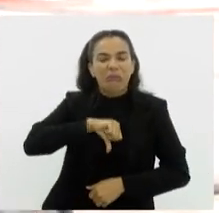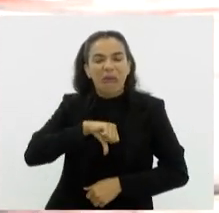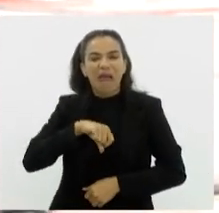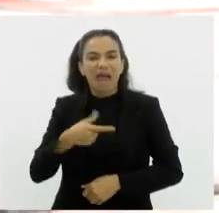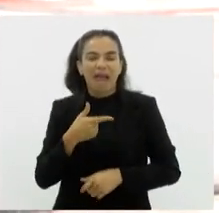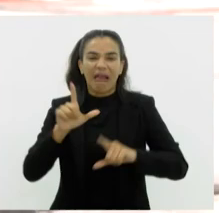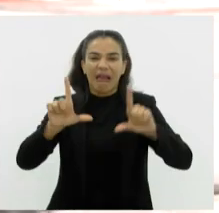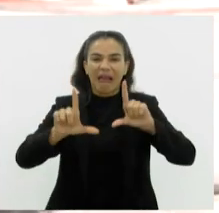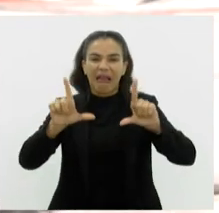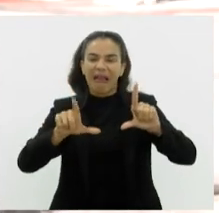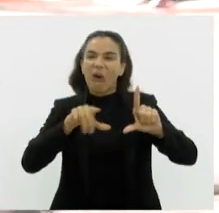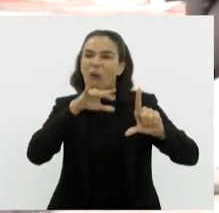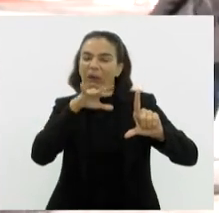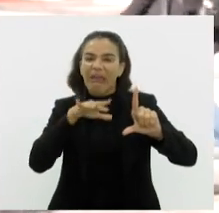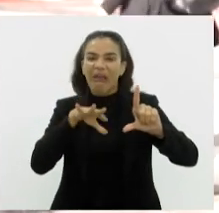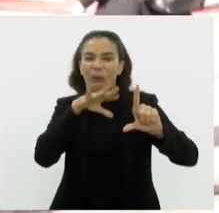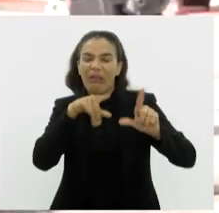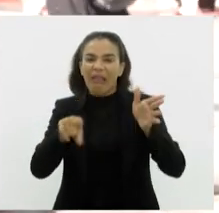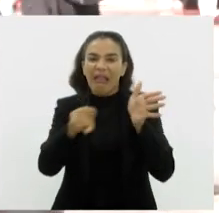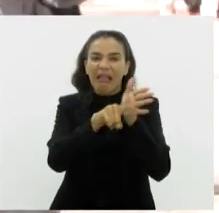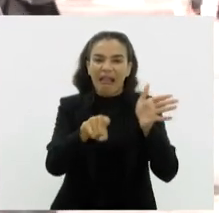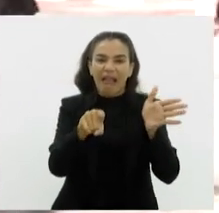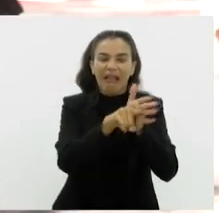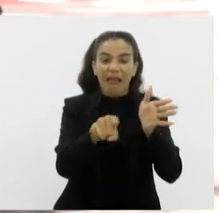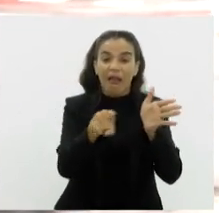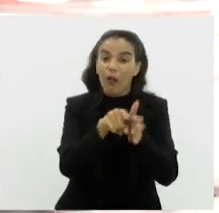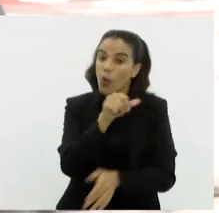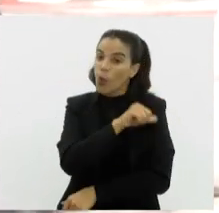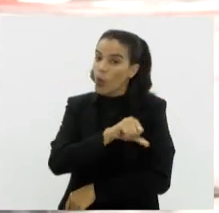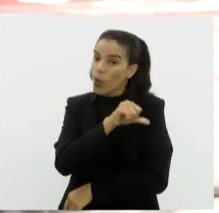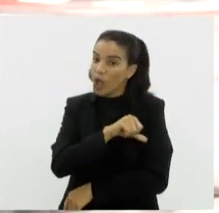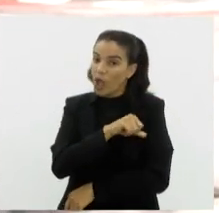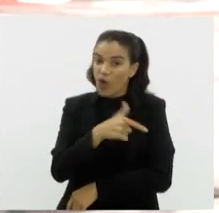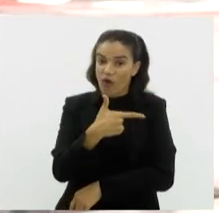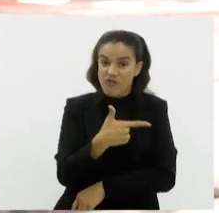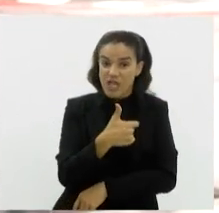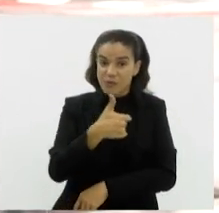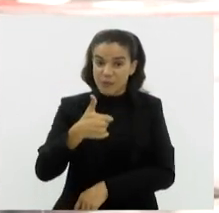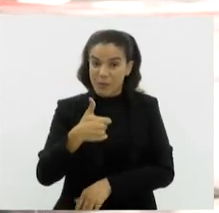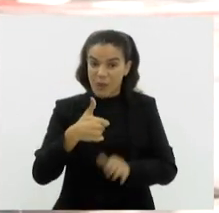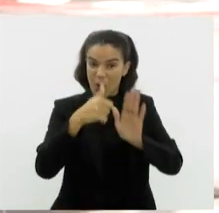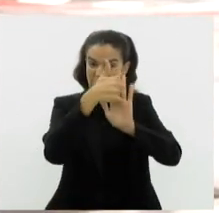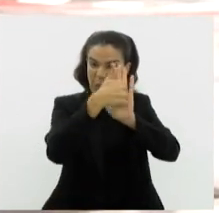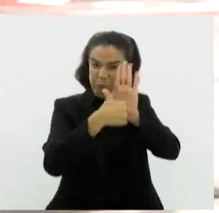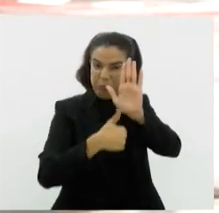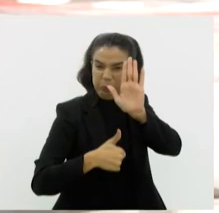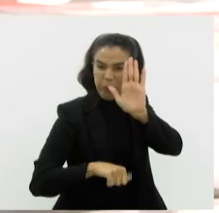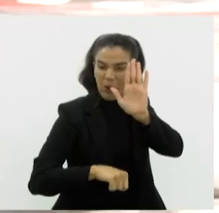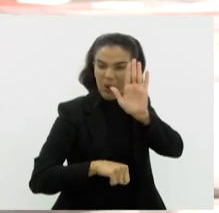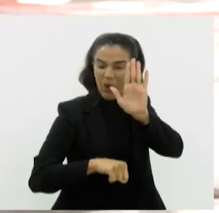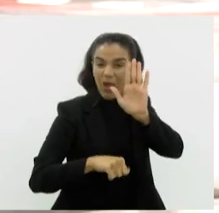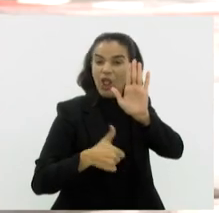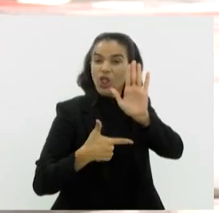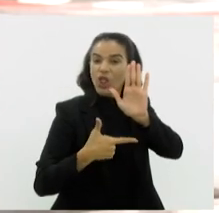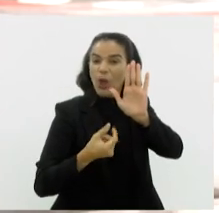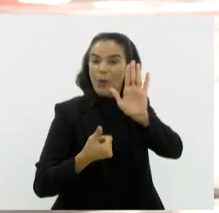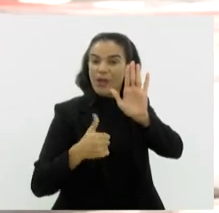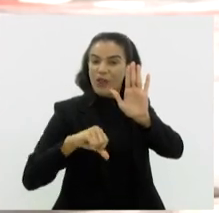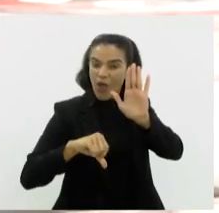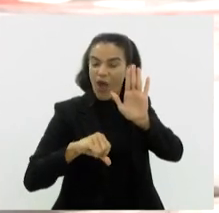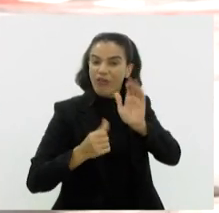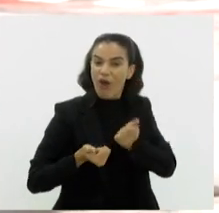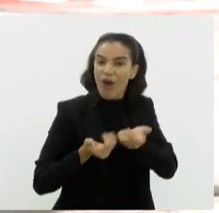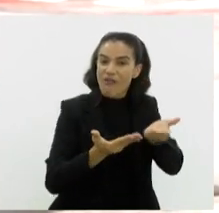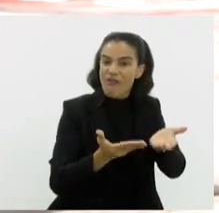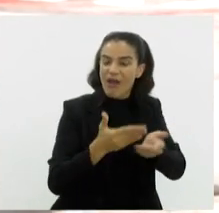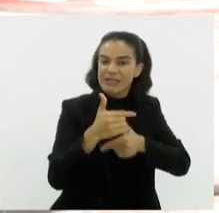noticiário por A, B ou C. Mas é muito importante. O Rio de Janeiro saiu de 21º lugar em 2019 na oferta de serviços